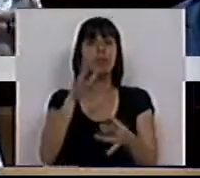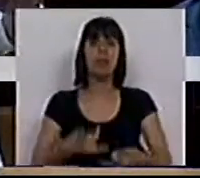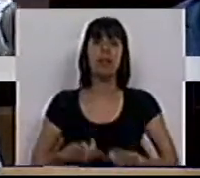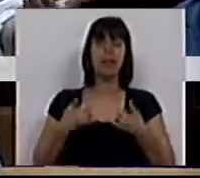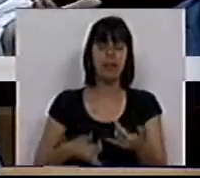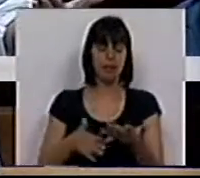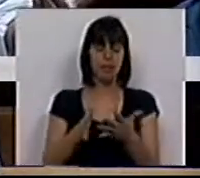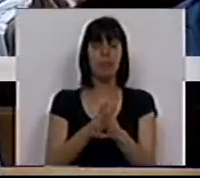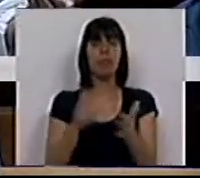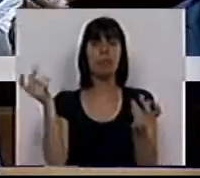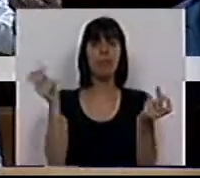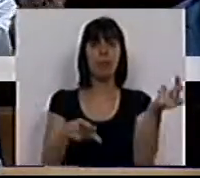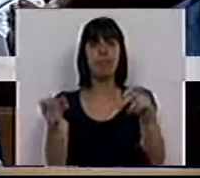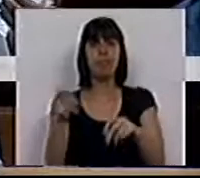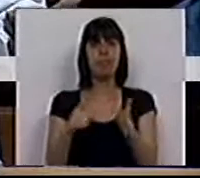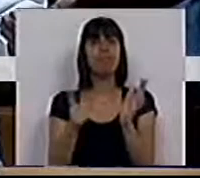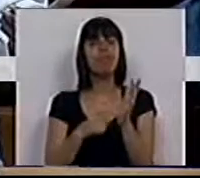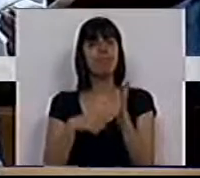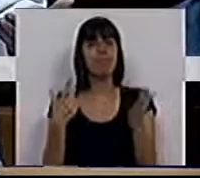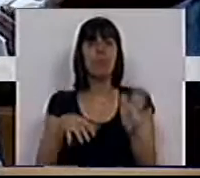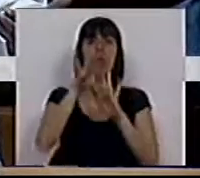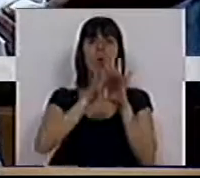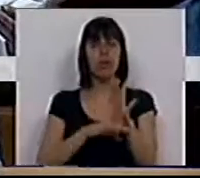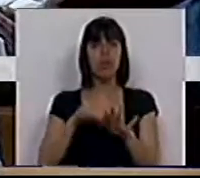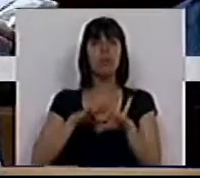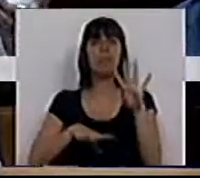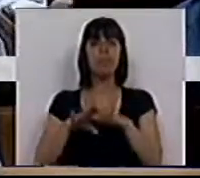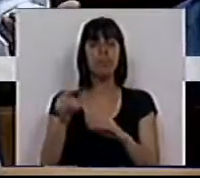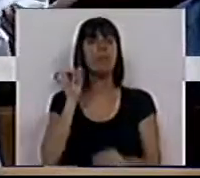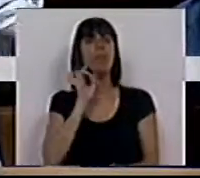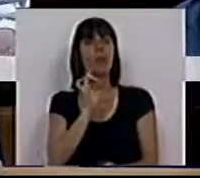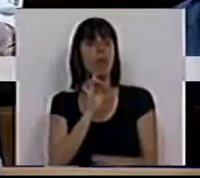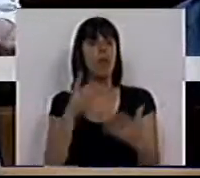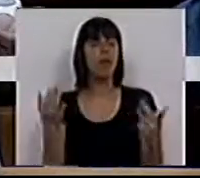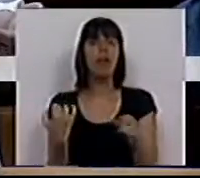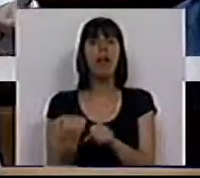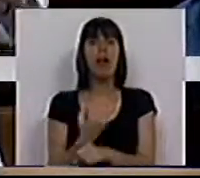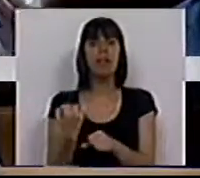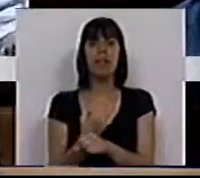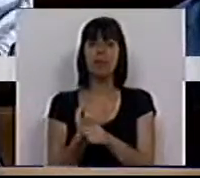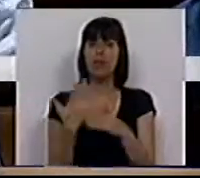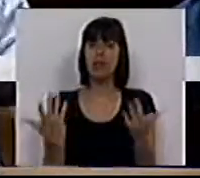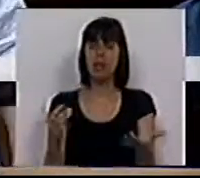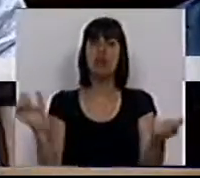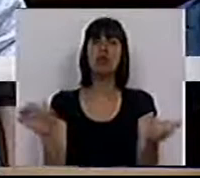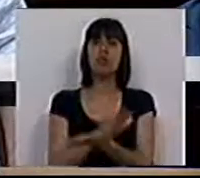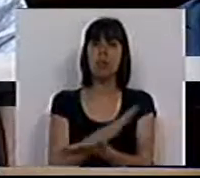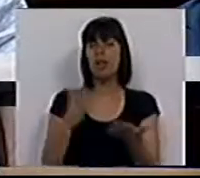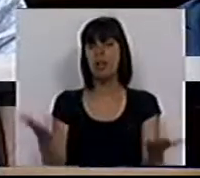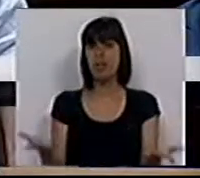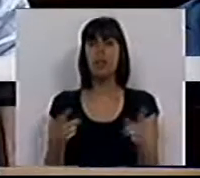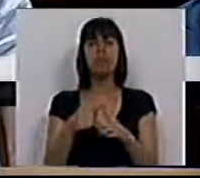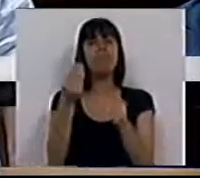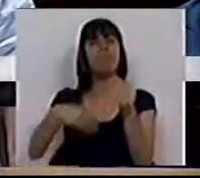alarmantes que nos vêm chegando da falta de condições para o exercício de qualidade da atividade dos jornalistas,